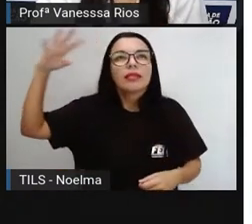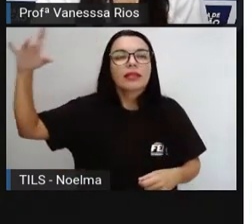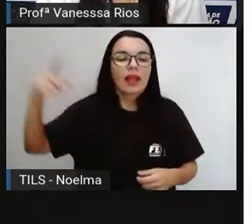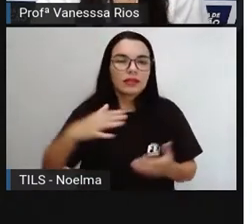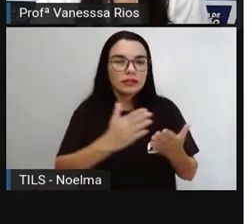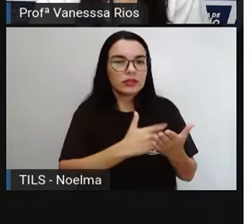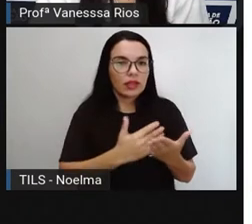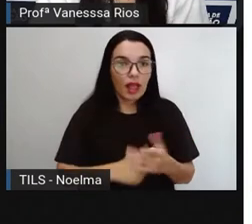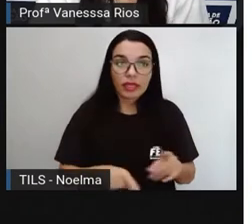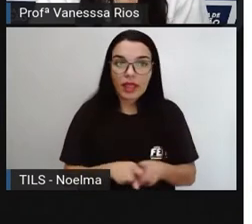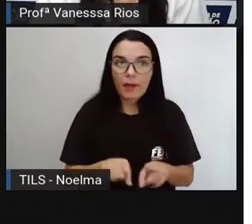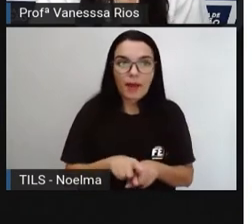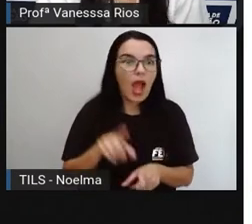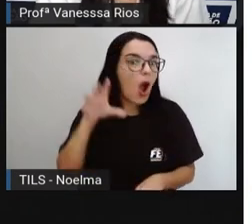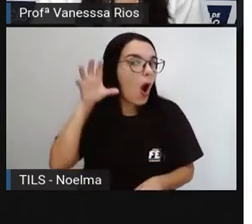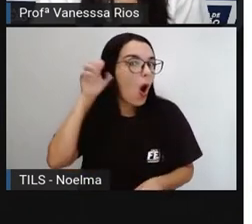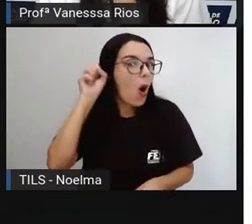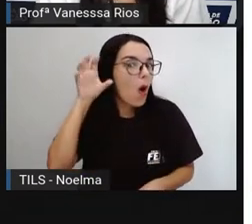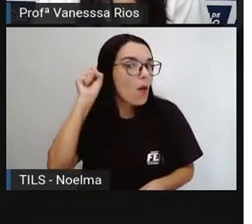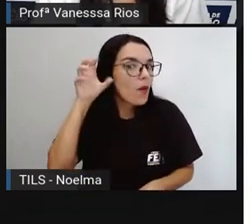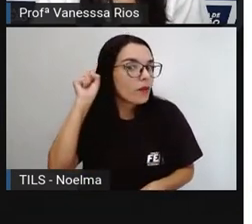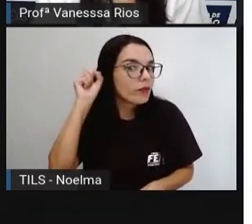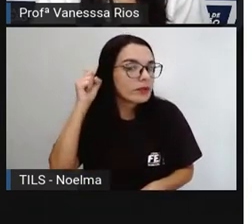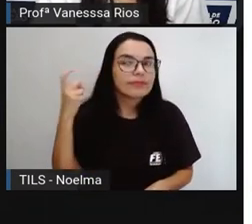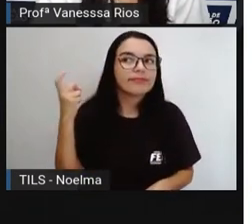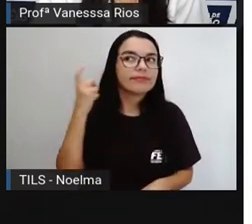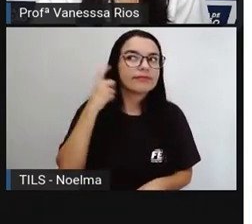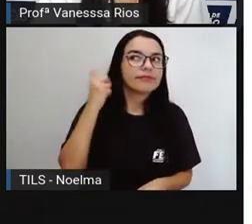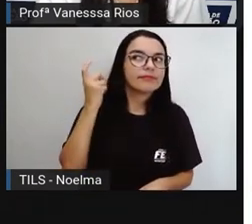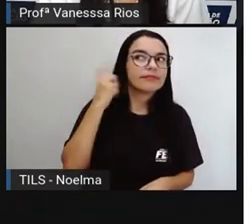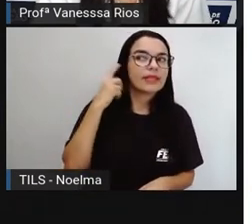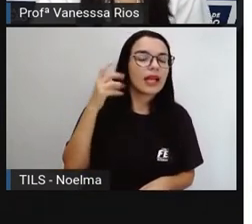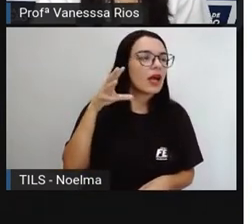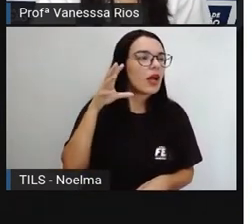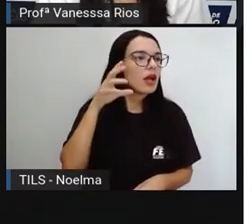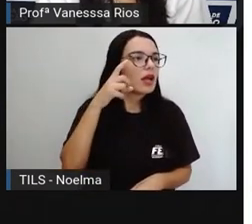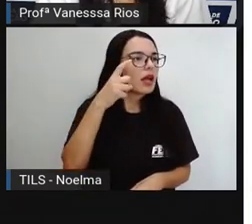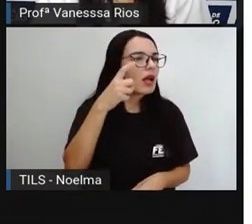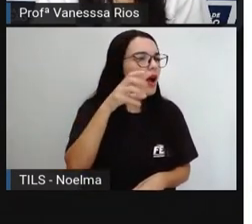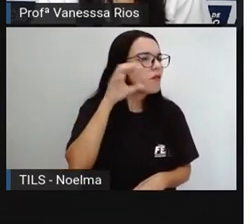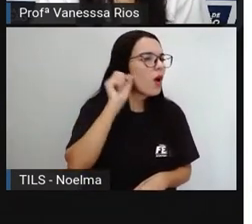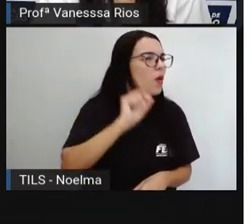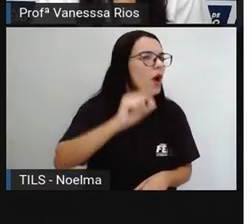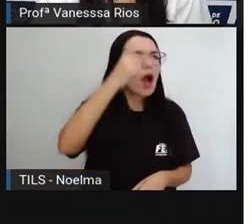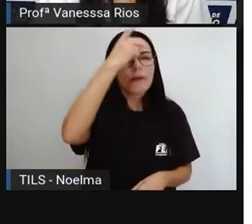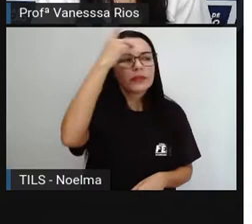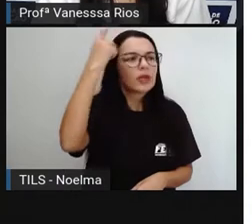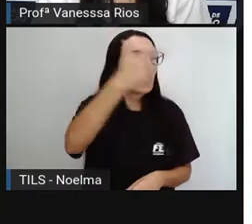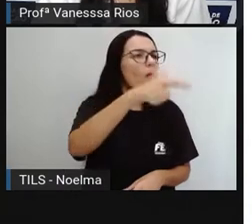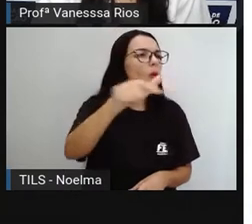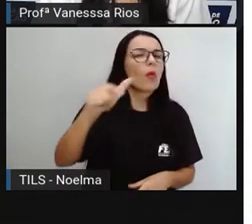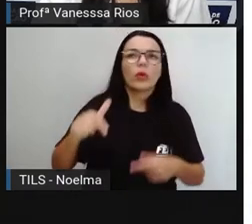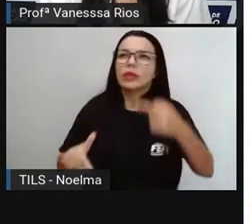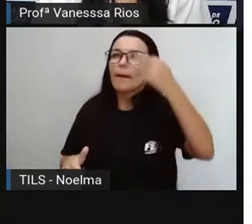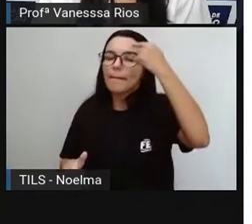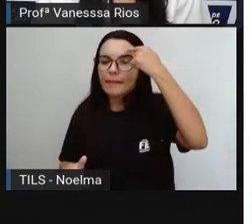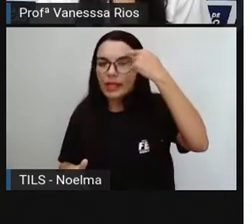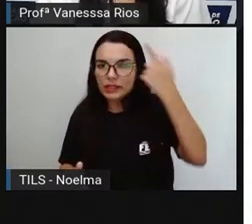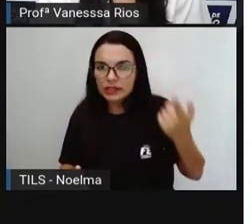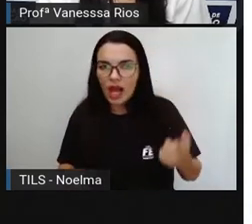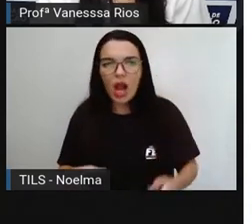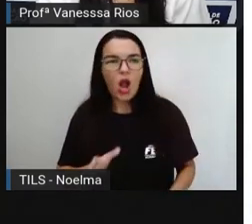Ouvidos, né? Atentos para escutar o que os outros pensam. Coração, para se unir às